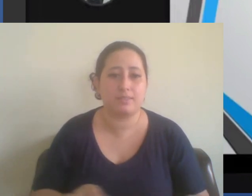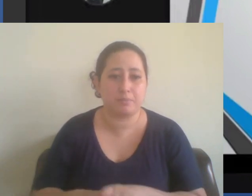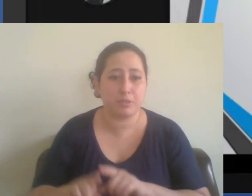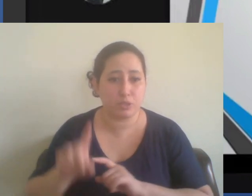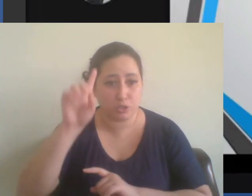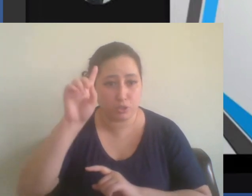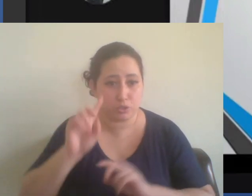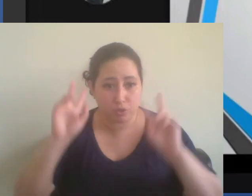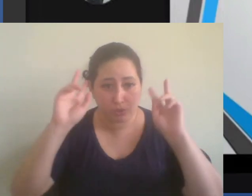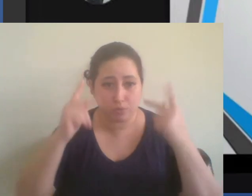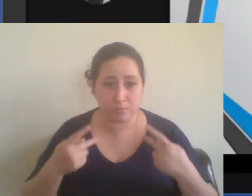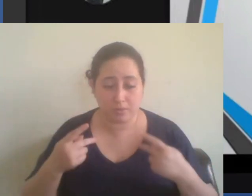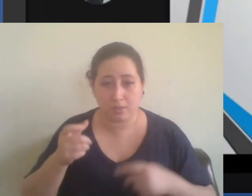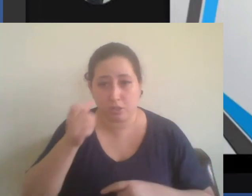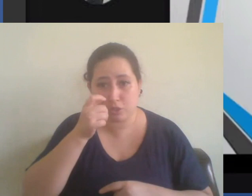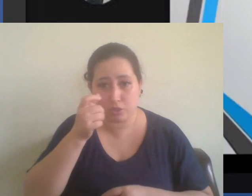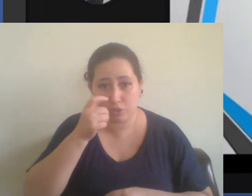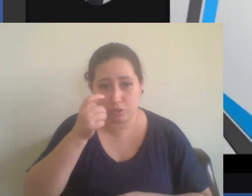vamos assistir